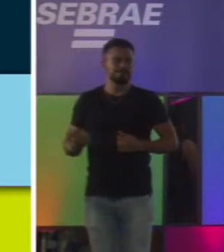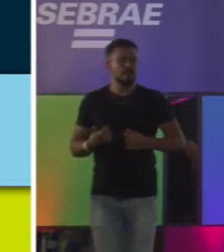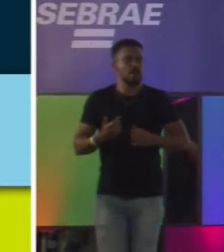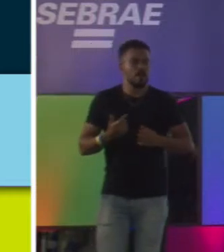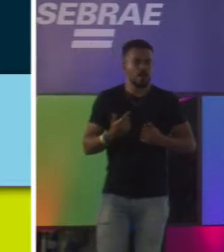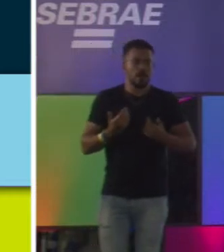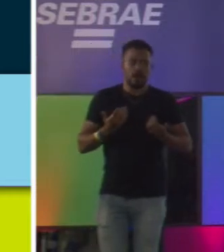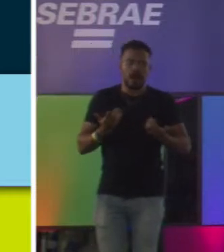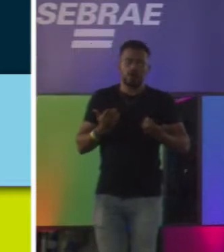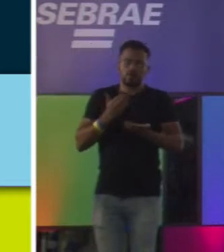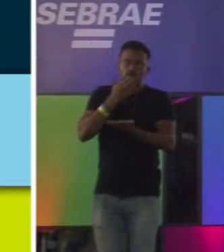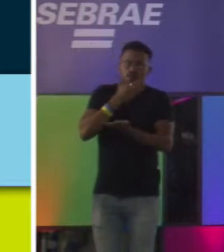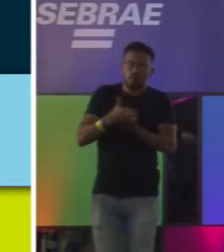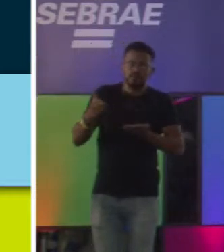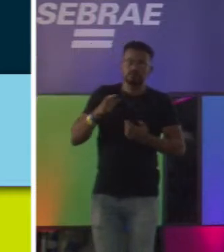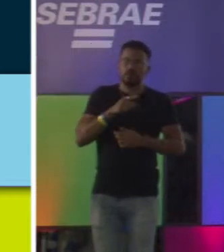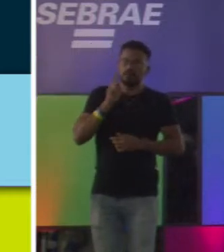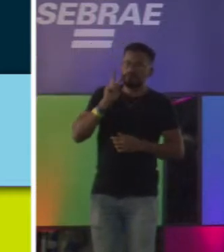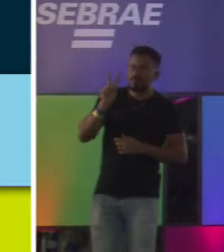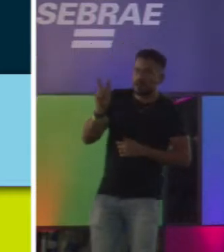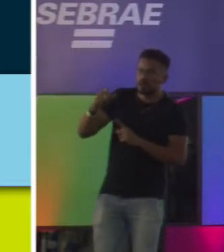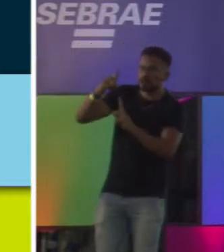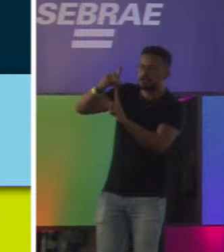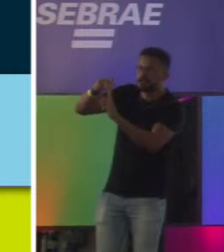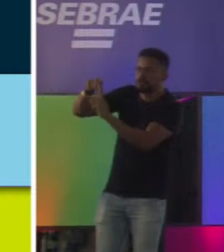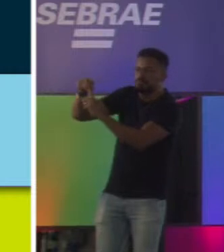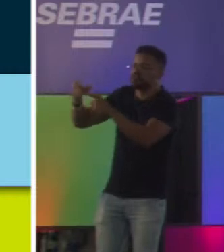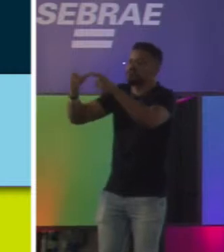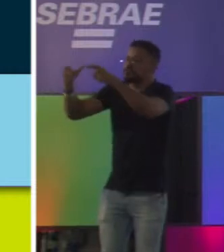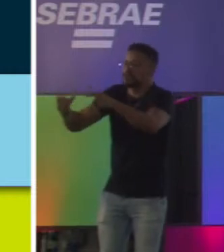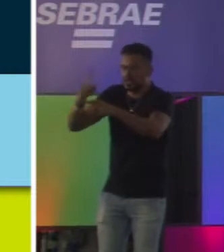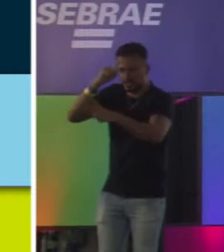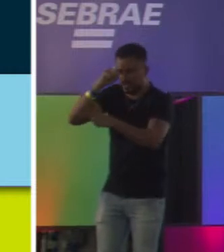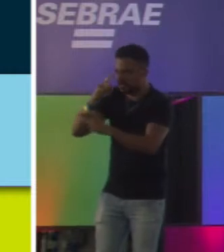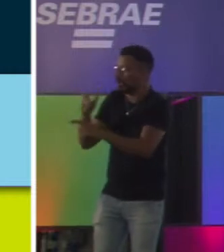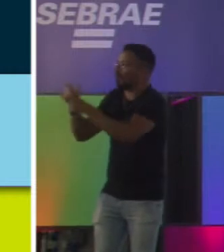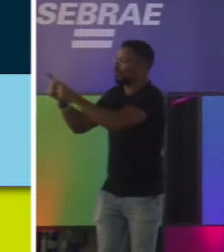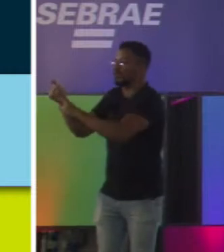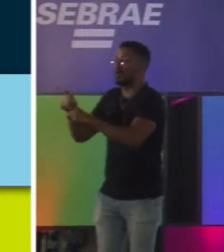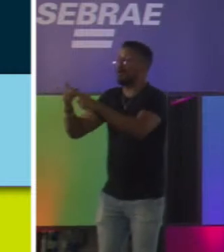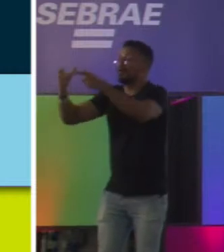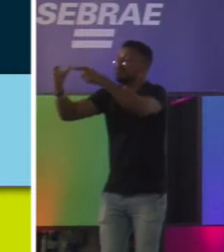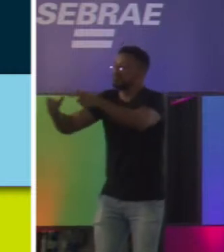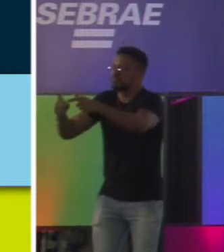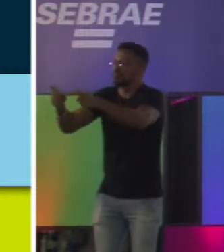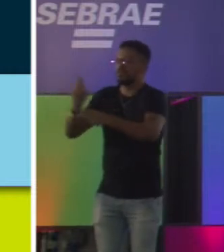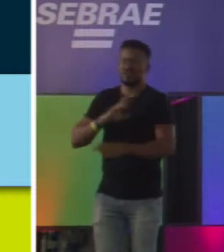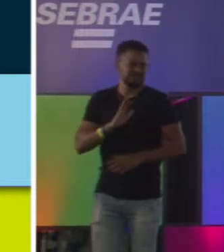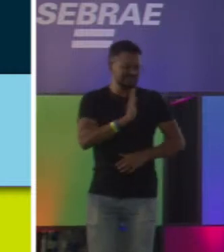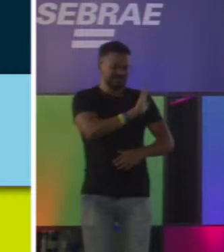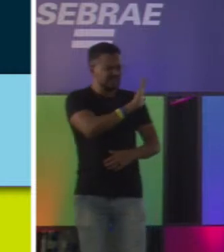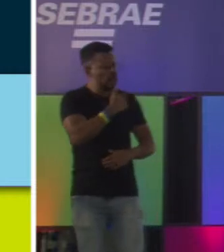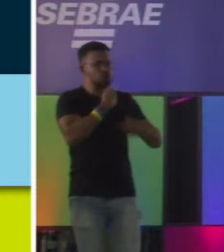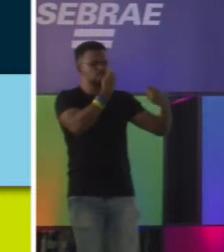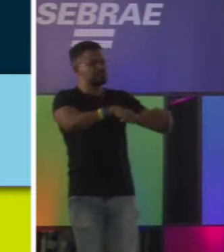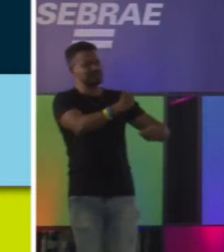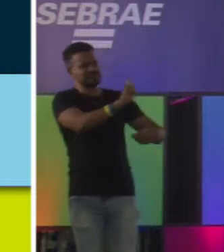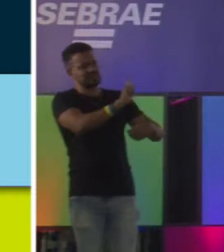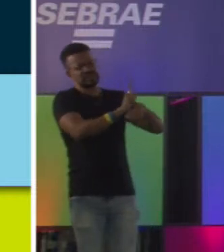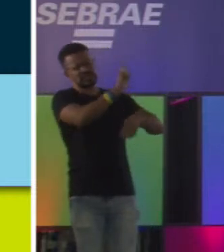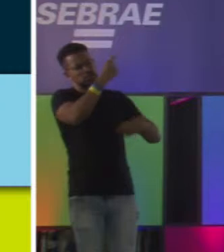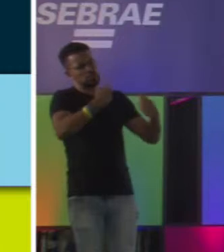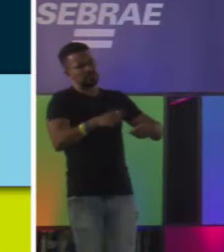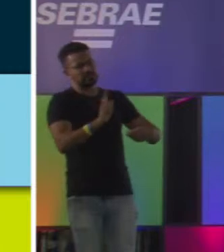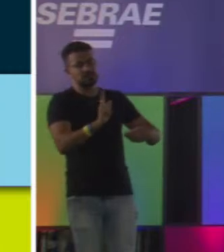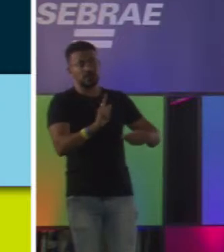a olhar diferentes tipos de clínica que tinham por aí. A primeira falava assim, não é uma prioridade agora. A clínica